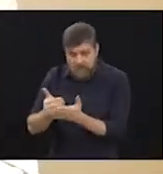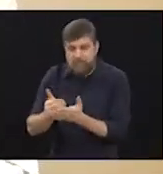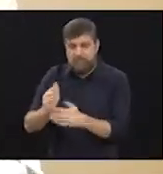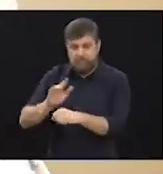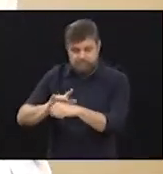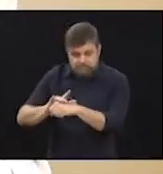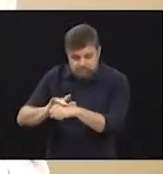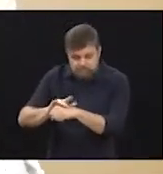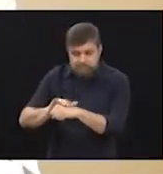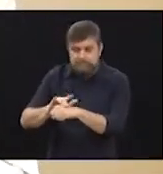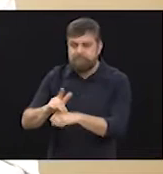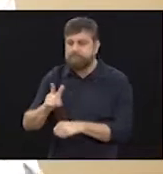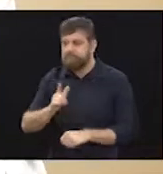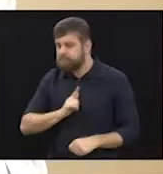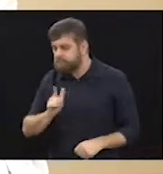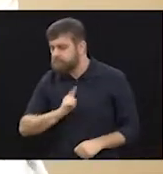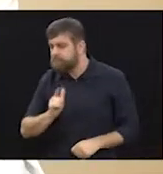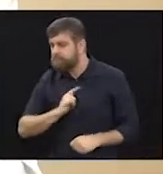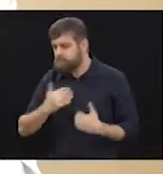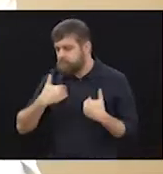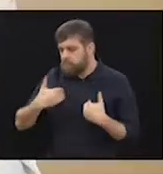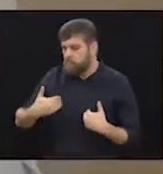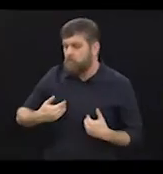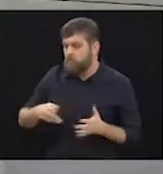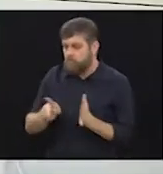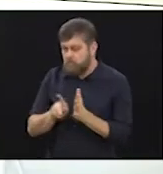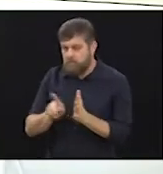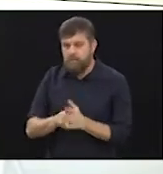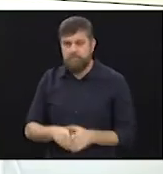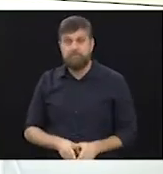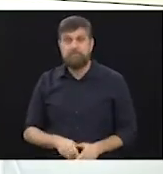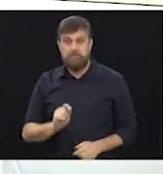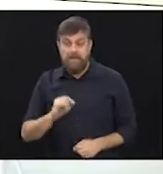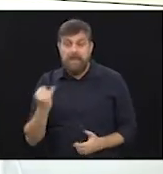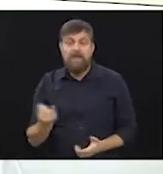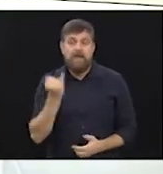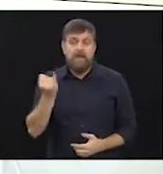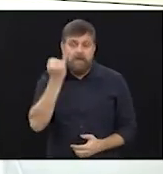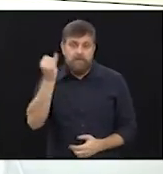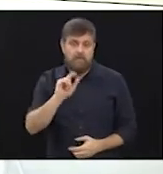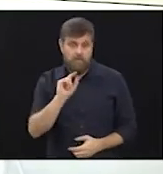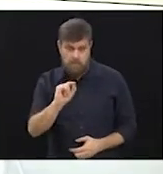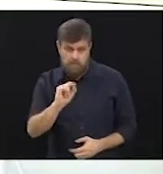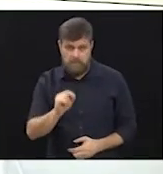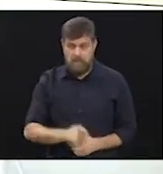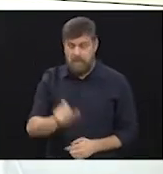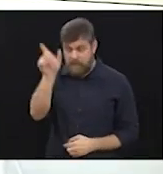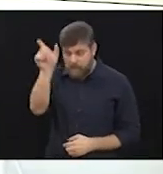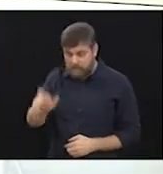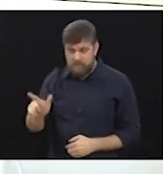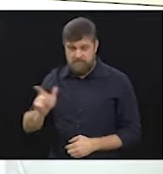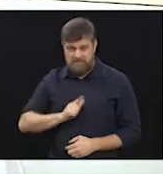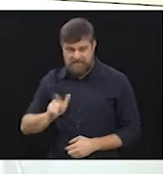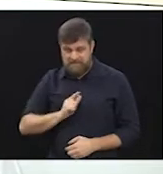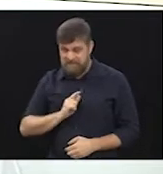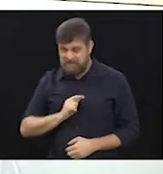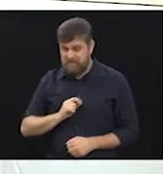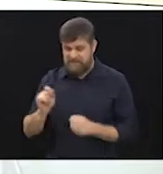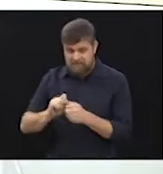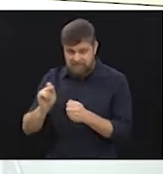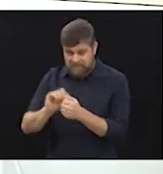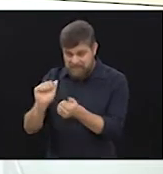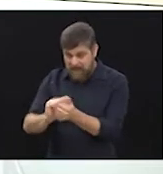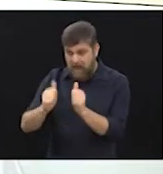patologias autoimunes, imunológicas. E é importante também que quando você tem uma lesão faça essa